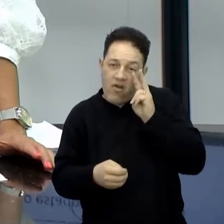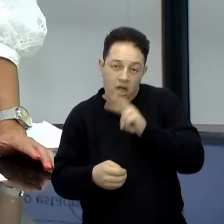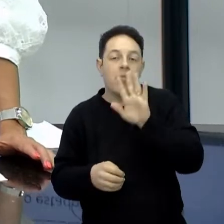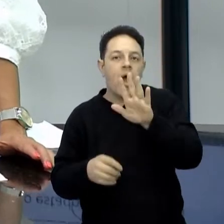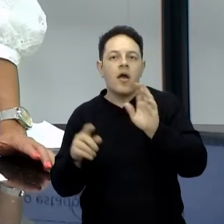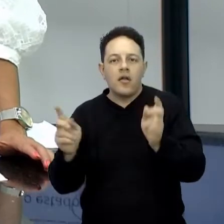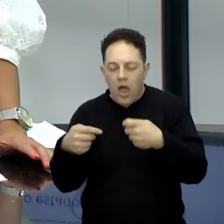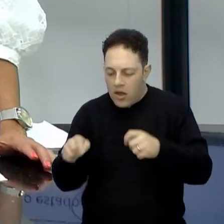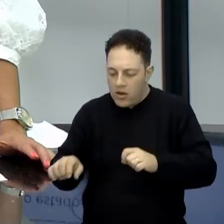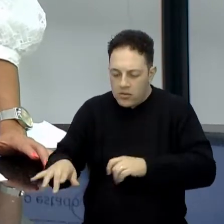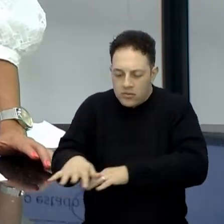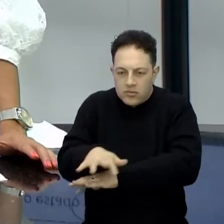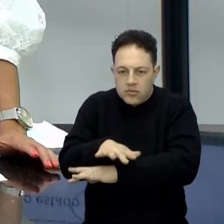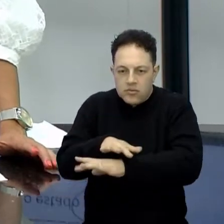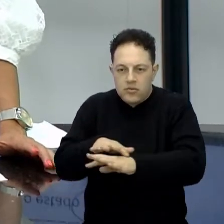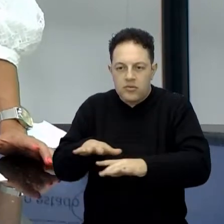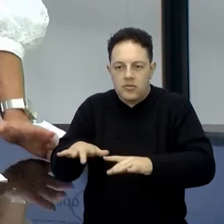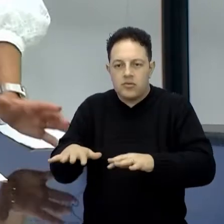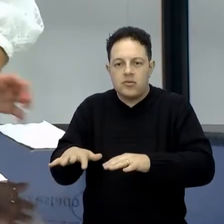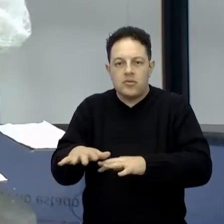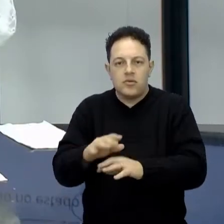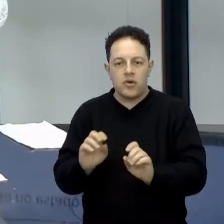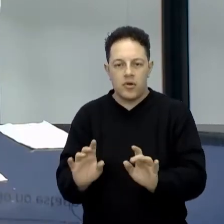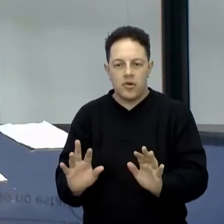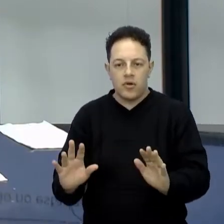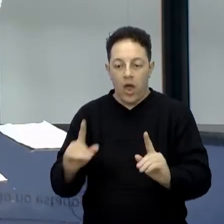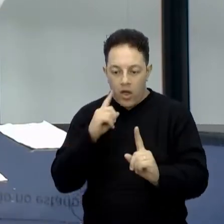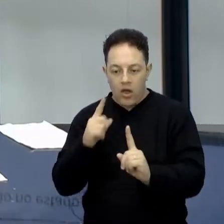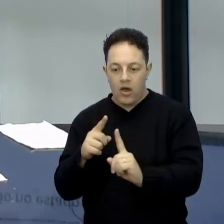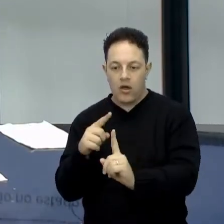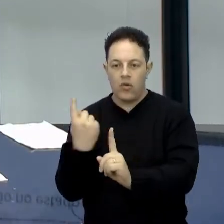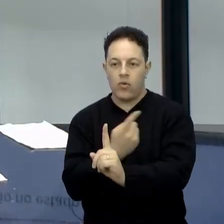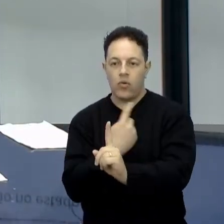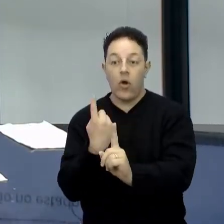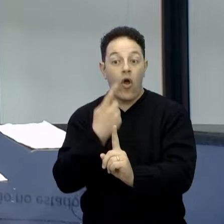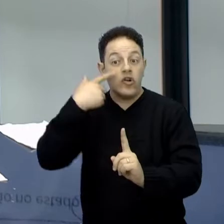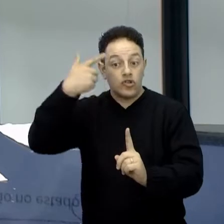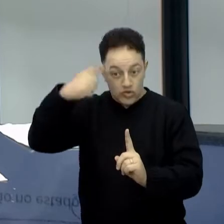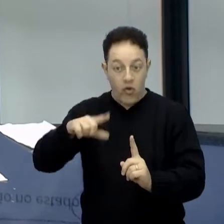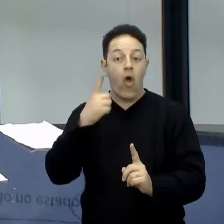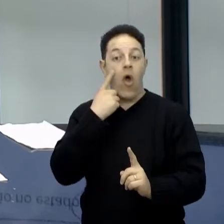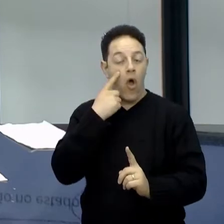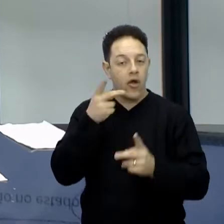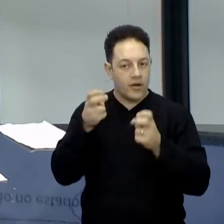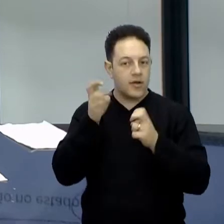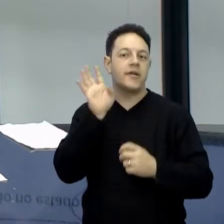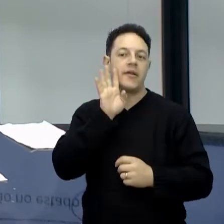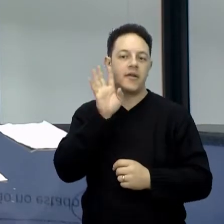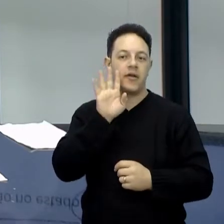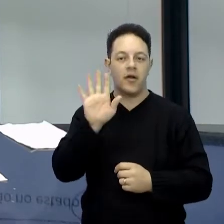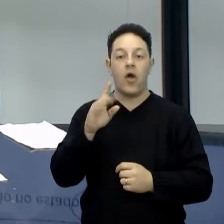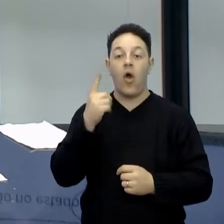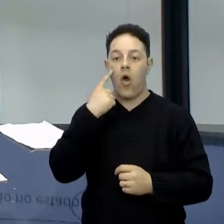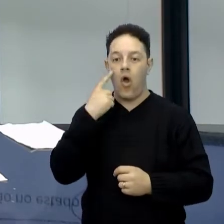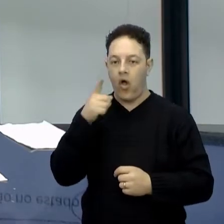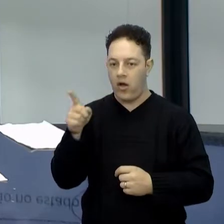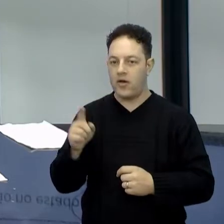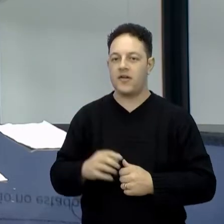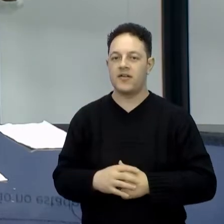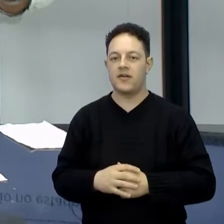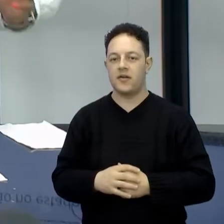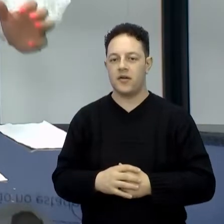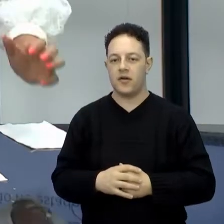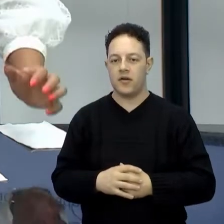percebe o rastro dela quando ela começa a fazer esse espiral girar. Vamos fazer mais uma vez, porque eu achei isso aqui a coisa mais linda.